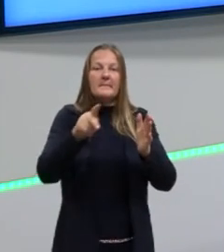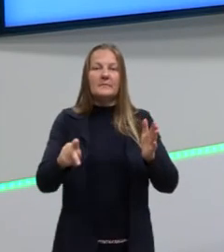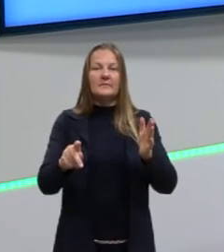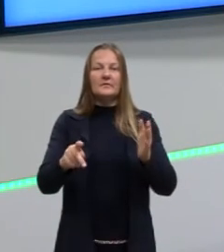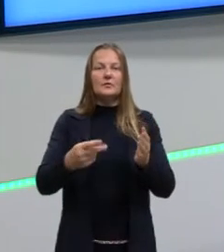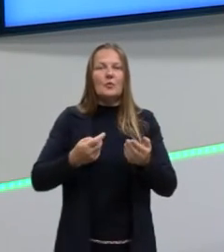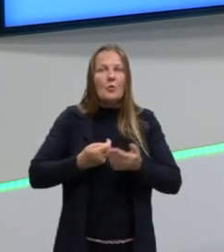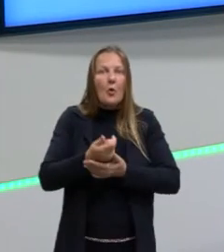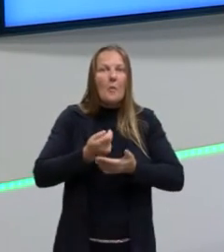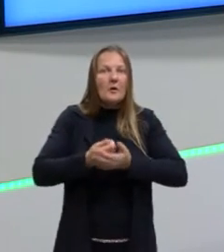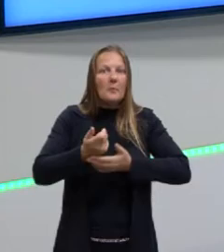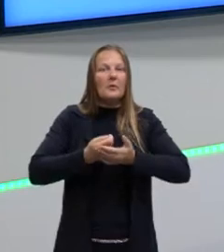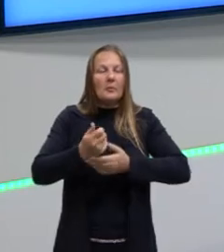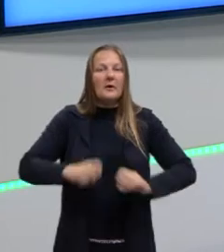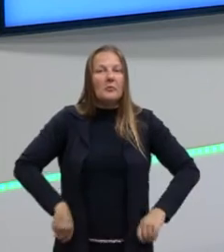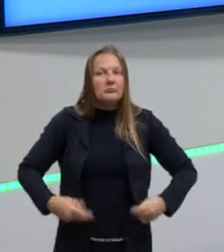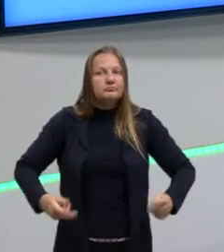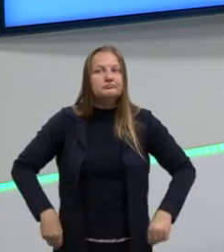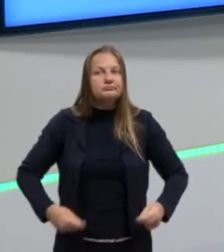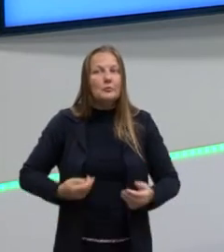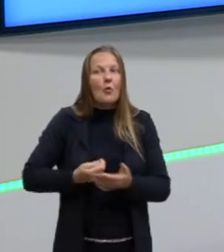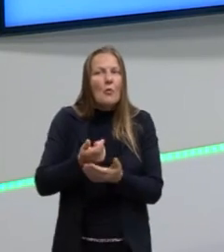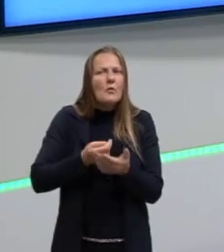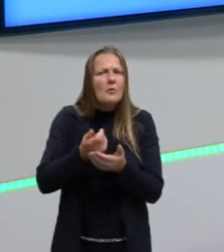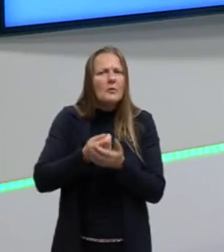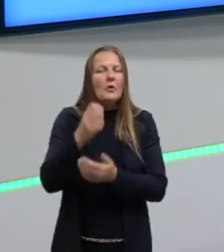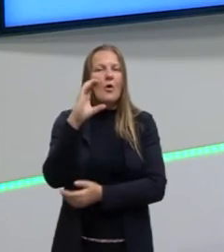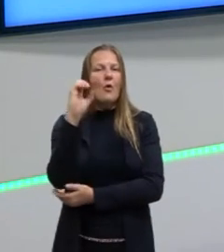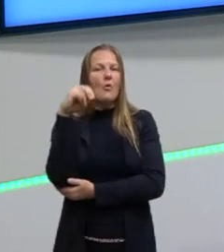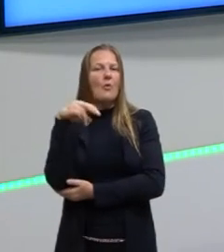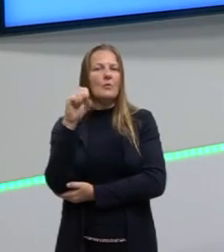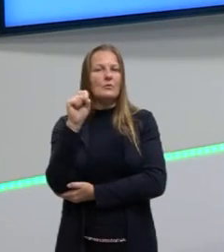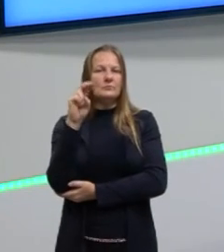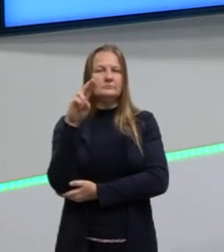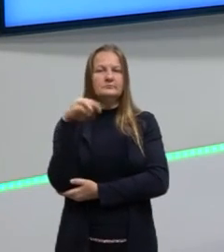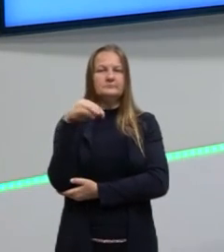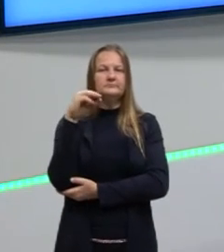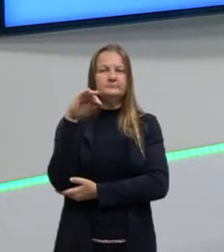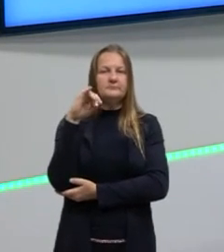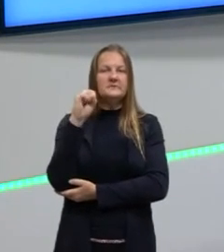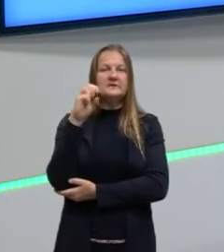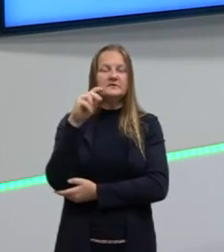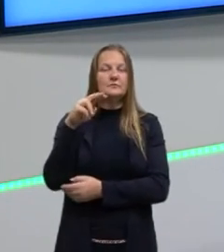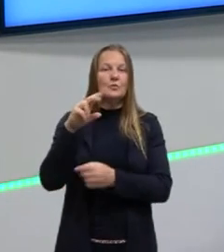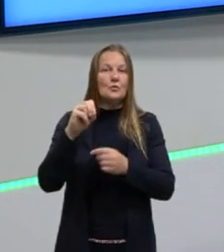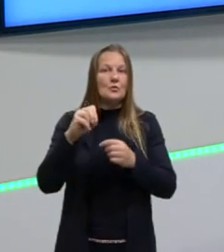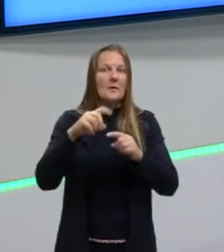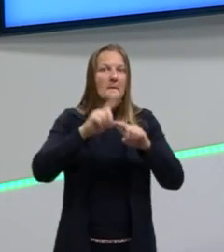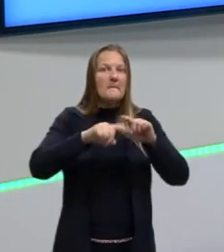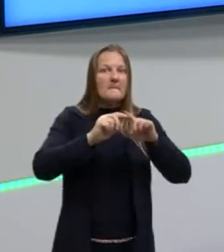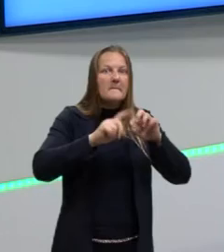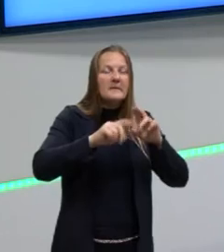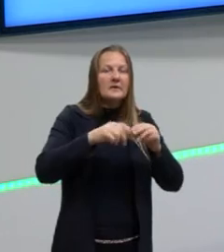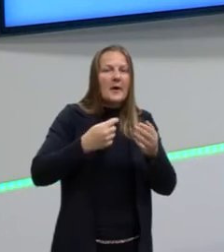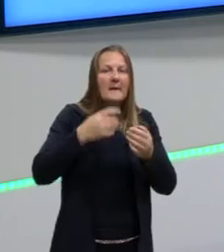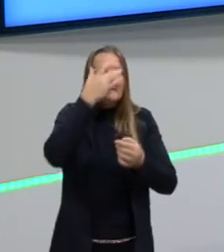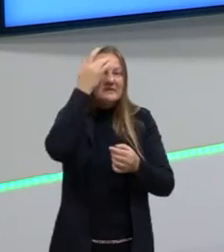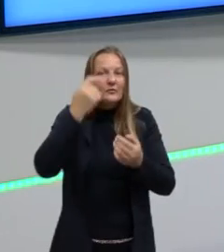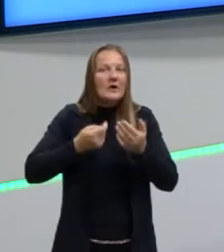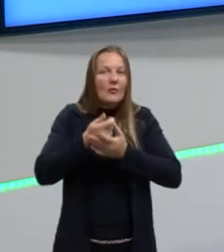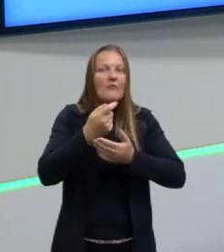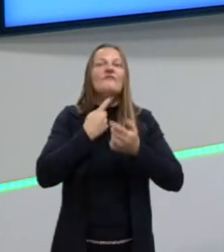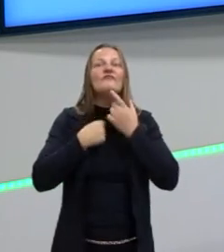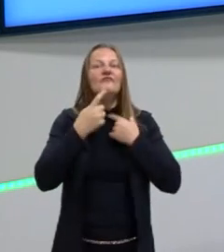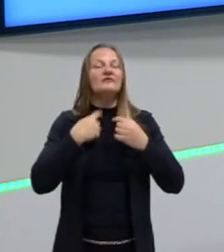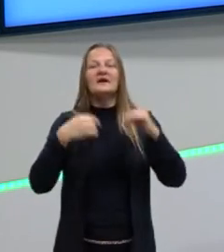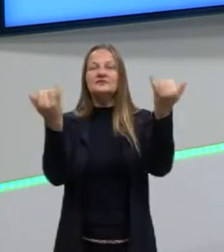do consumismo. Essa questão de inúmeros produtos para consumo e